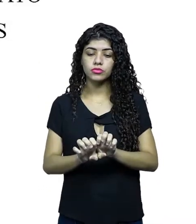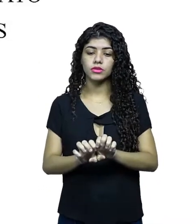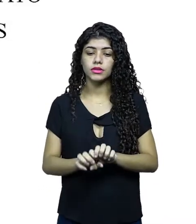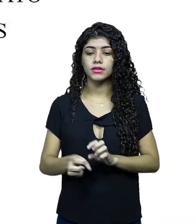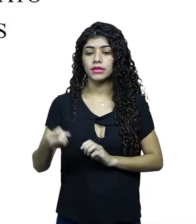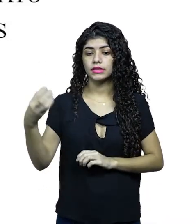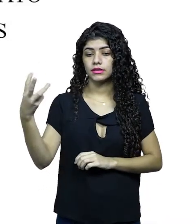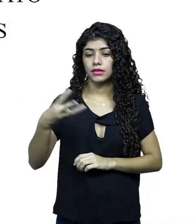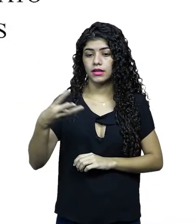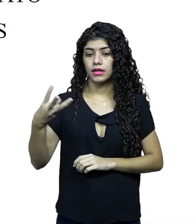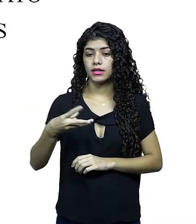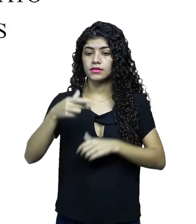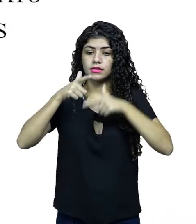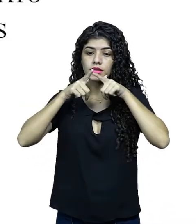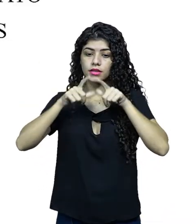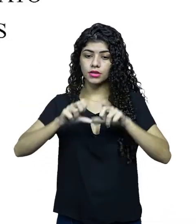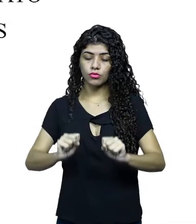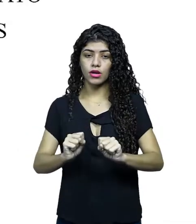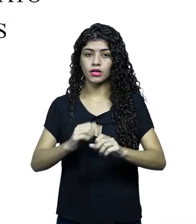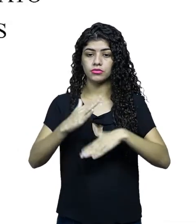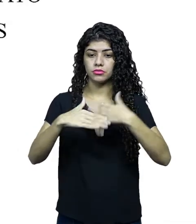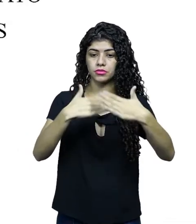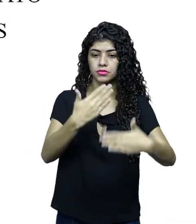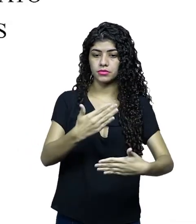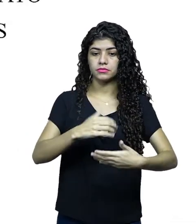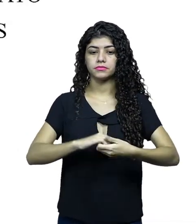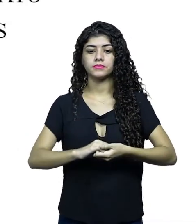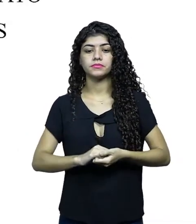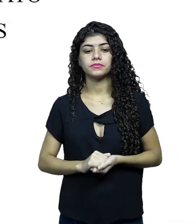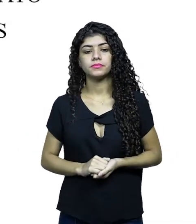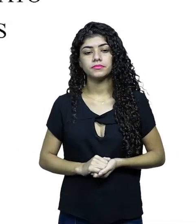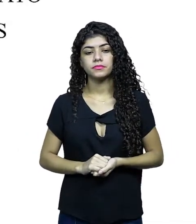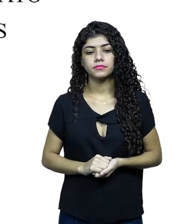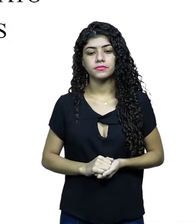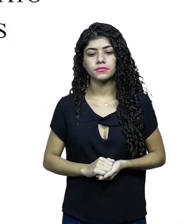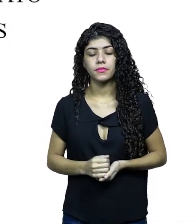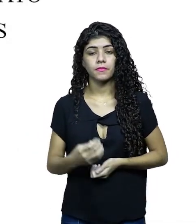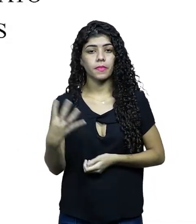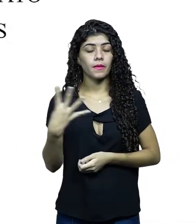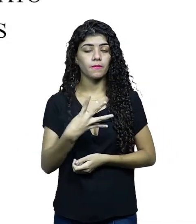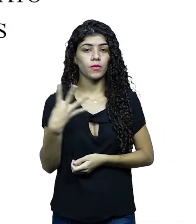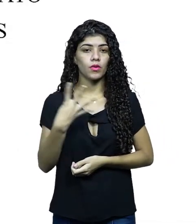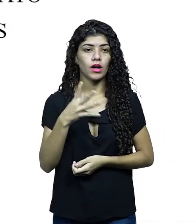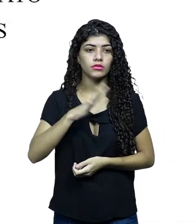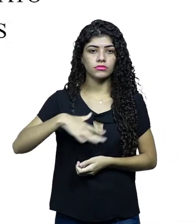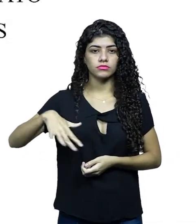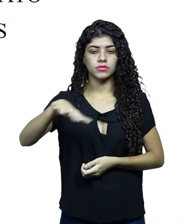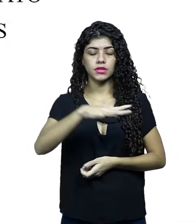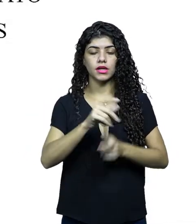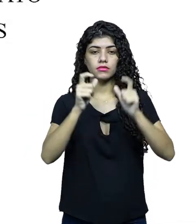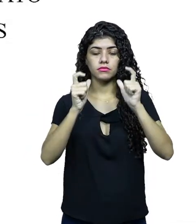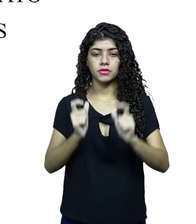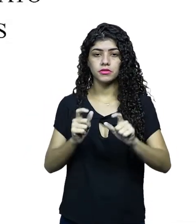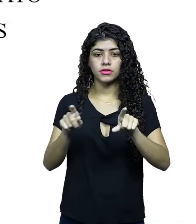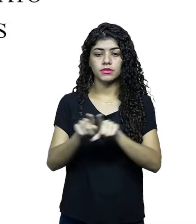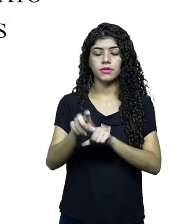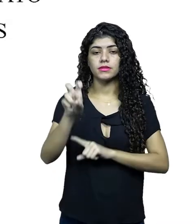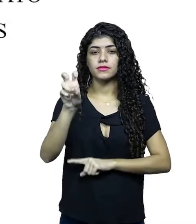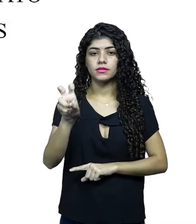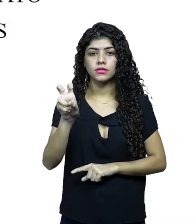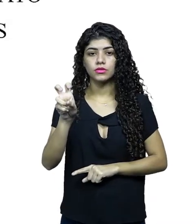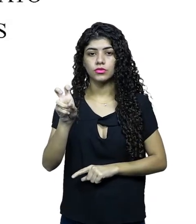estrutura narrativa. Três, linguagem e procedimentos narrativos. Quatro, cenários e